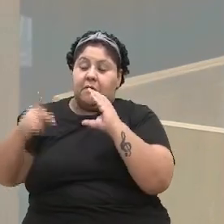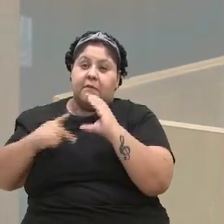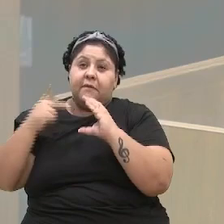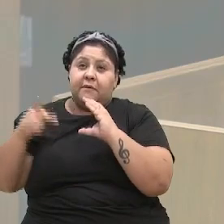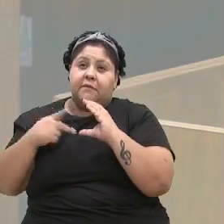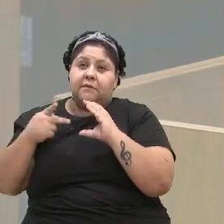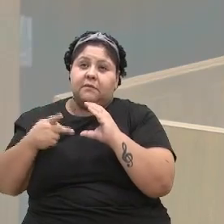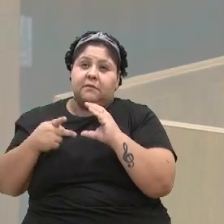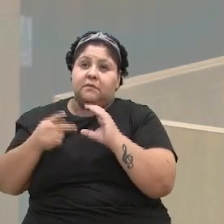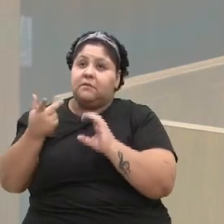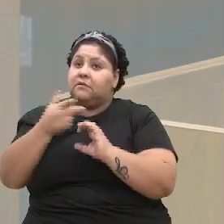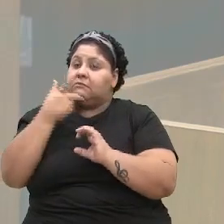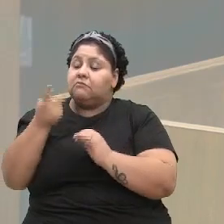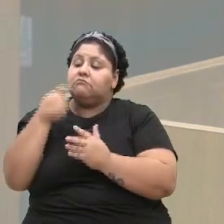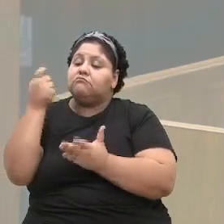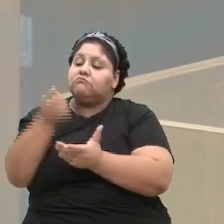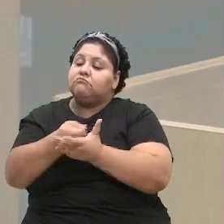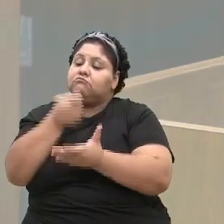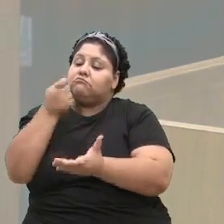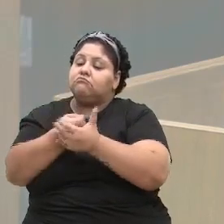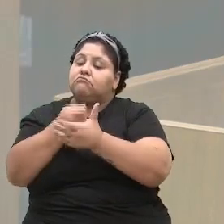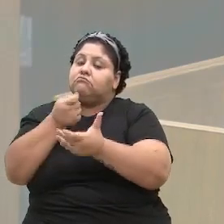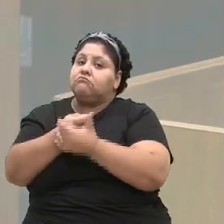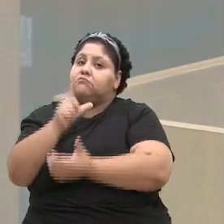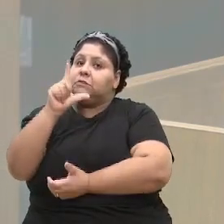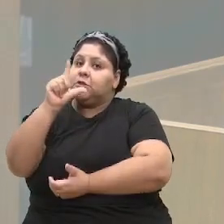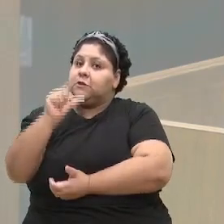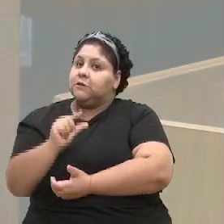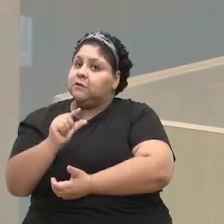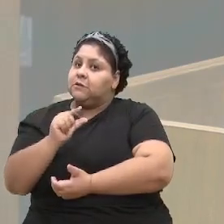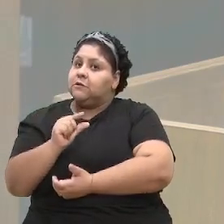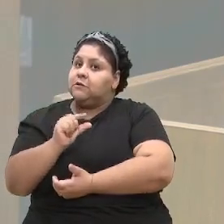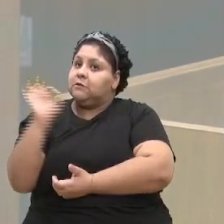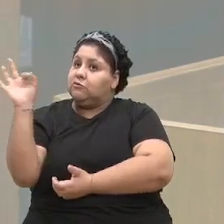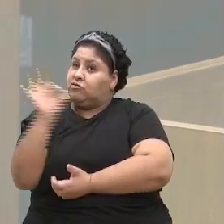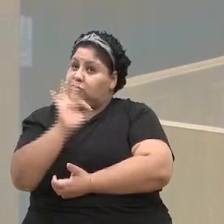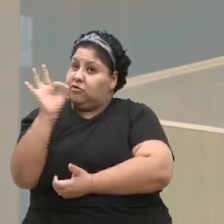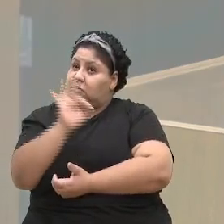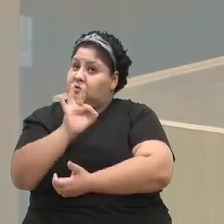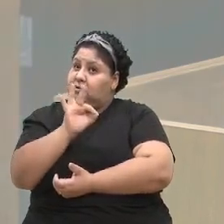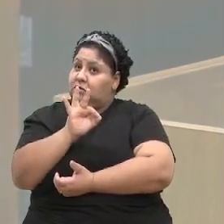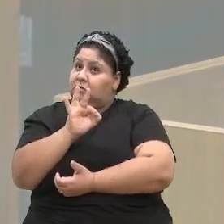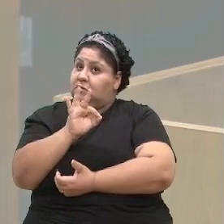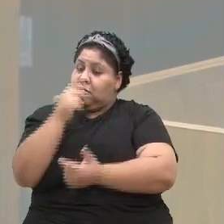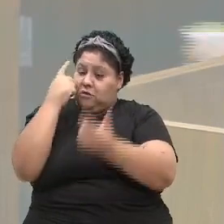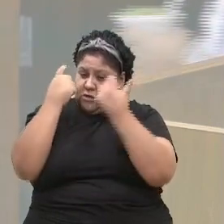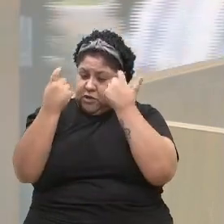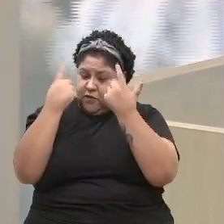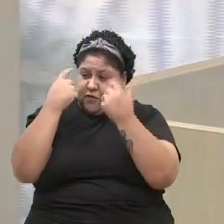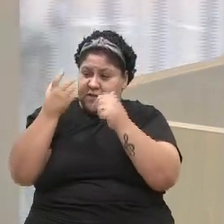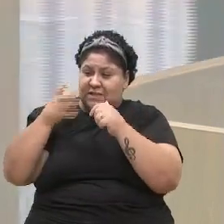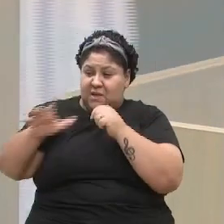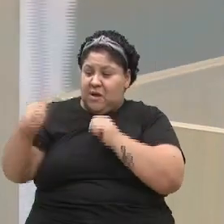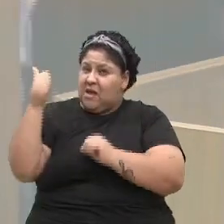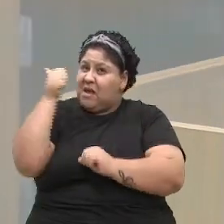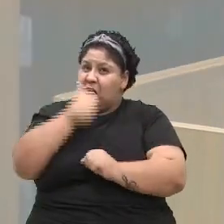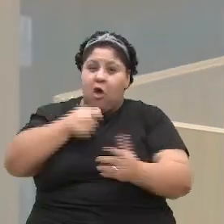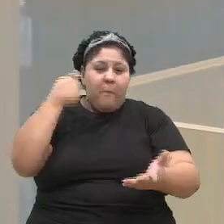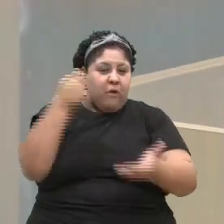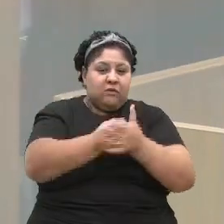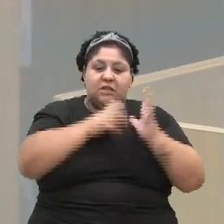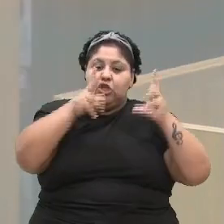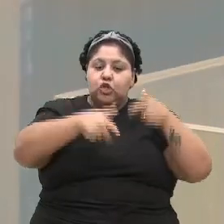e salientar que a luta pela redução dos índices de violência contra a mulher é uma luta de todos desta Casa